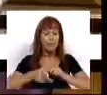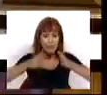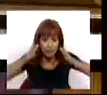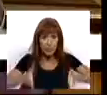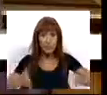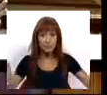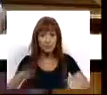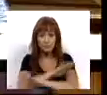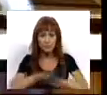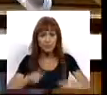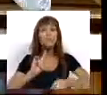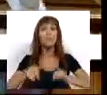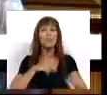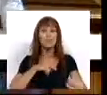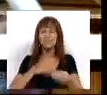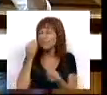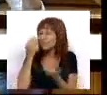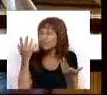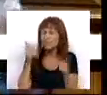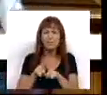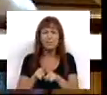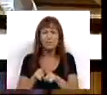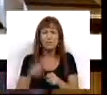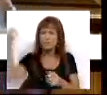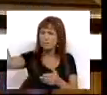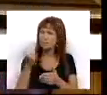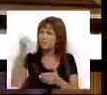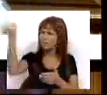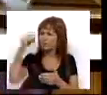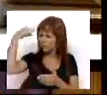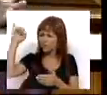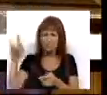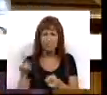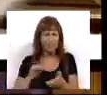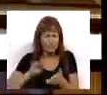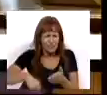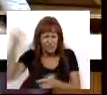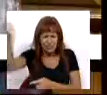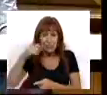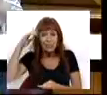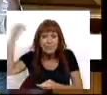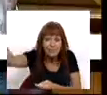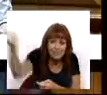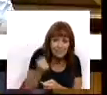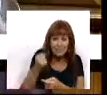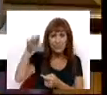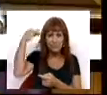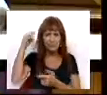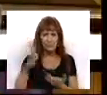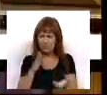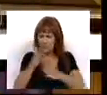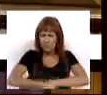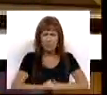deve, de facto, acabar é esta forma de recrutamento de docentes. Não é de contratação, é de recrutamento de docentes